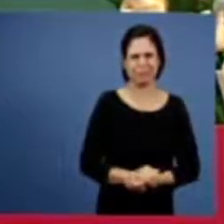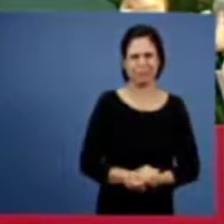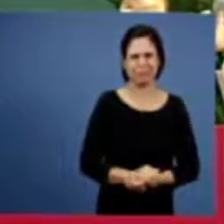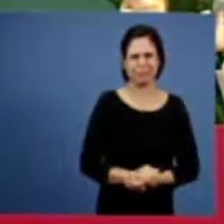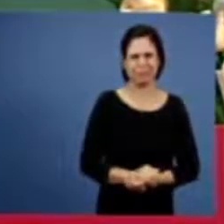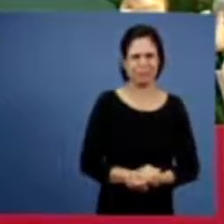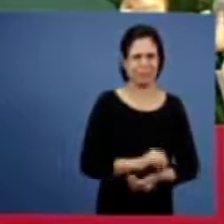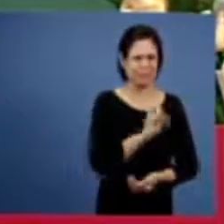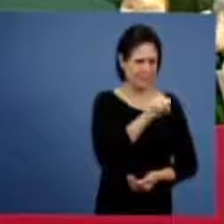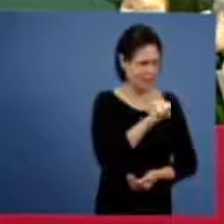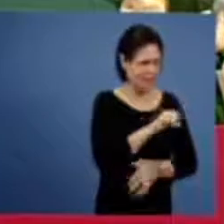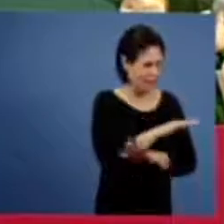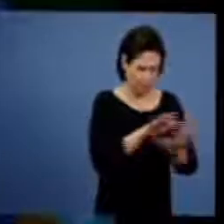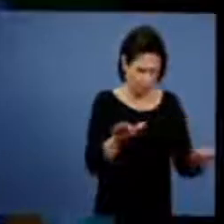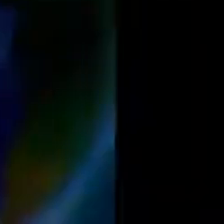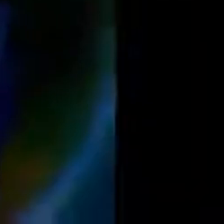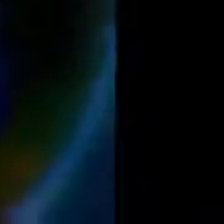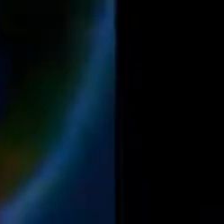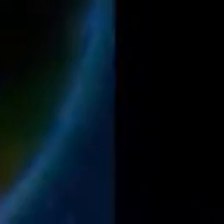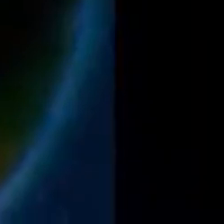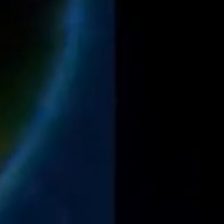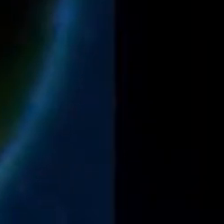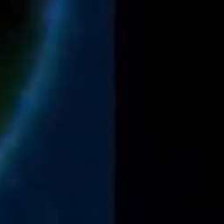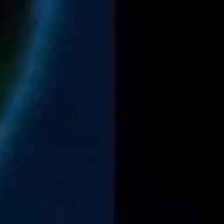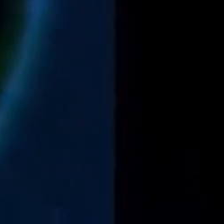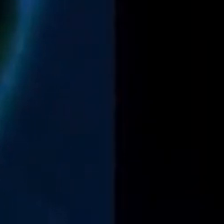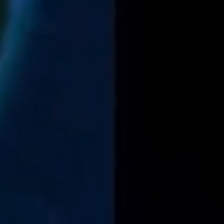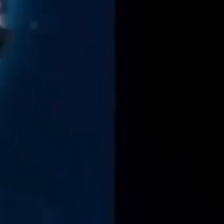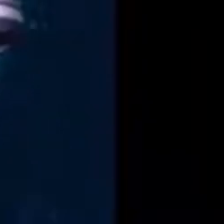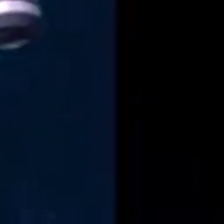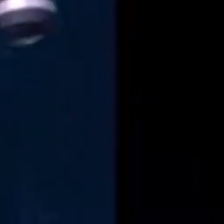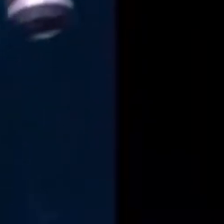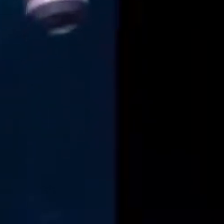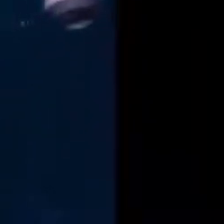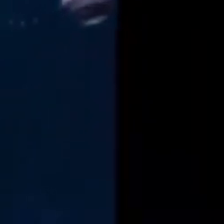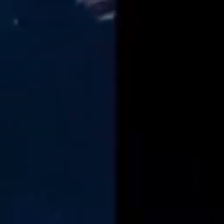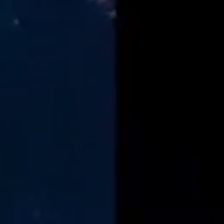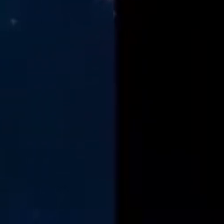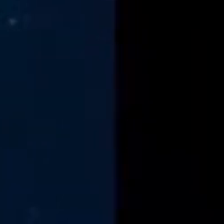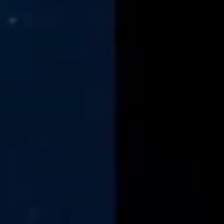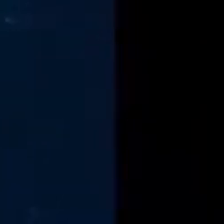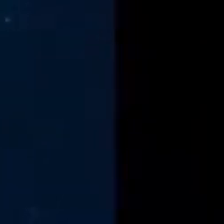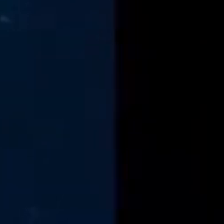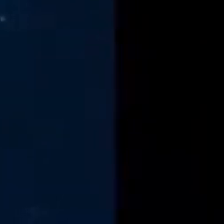sim Gilson encerrou? encerrou não pode não